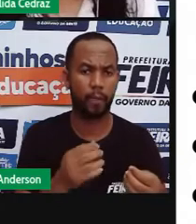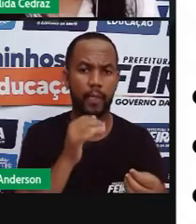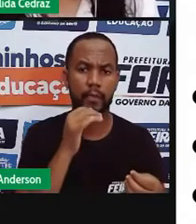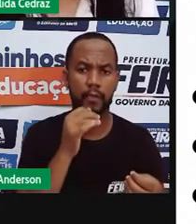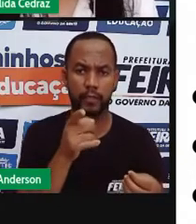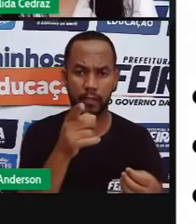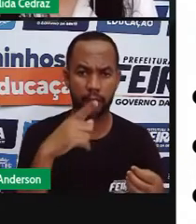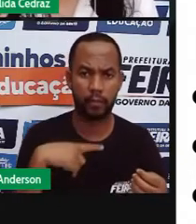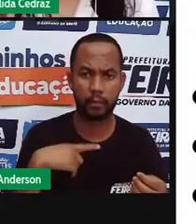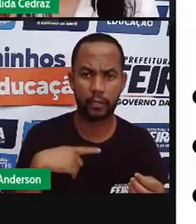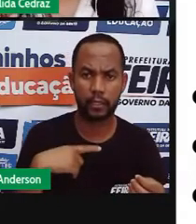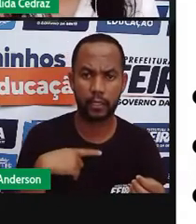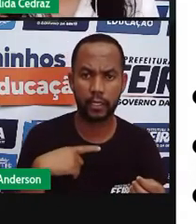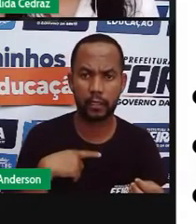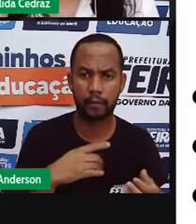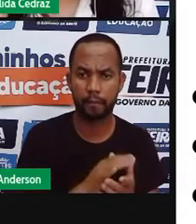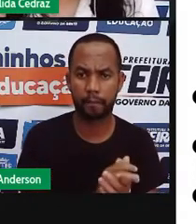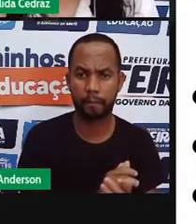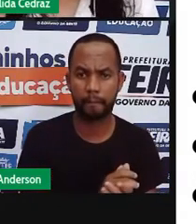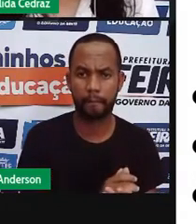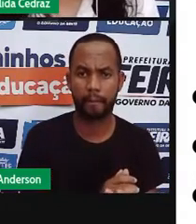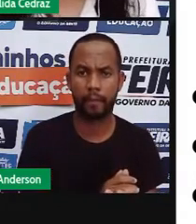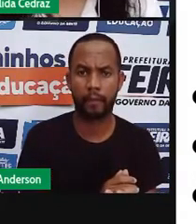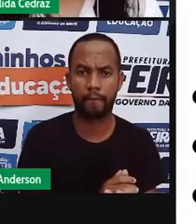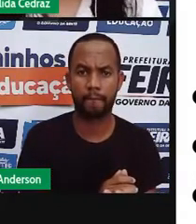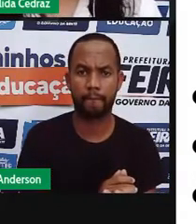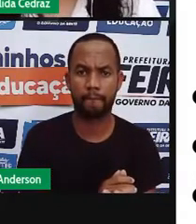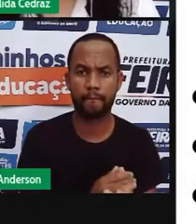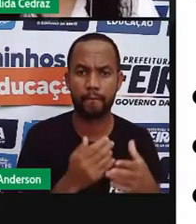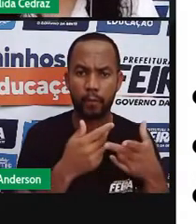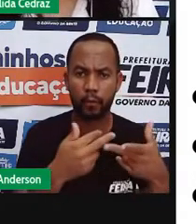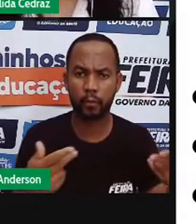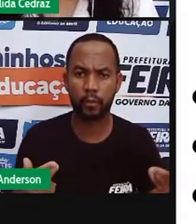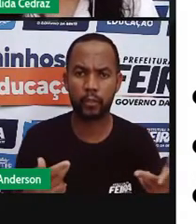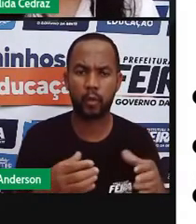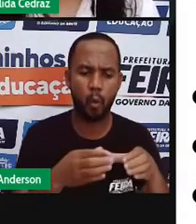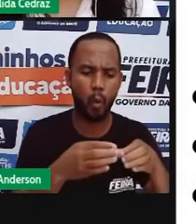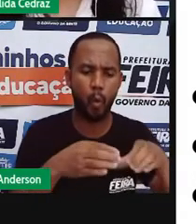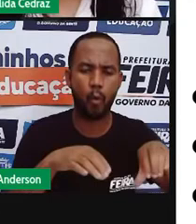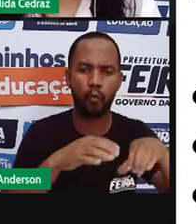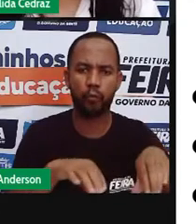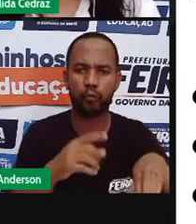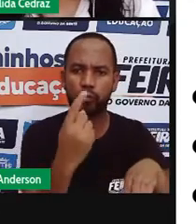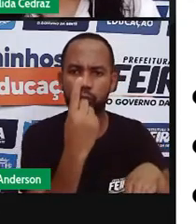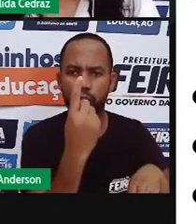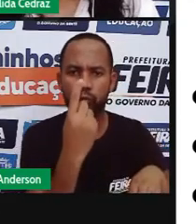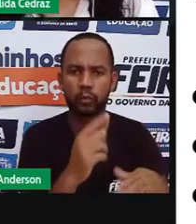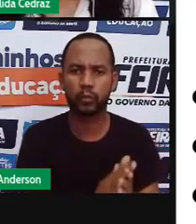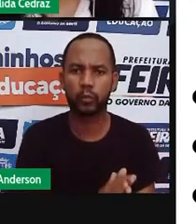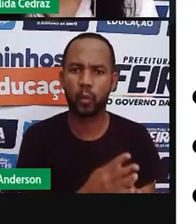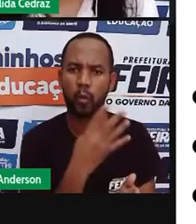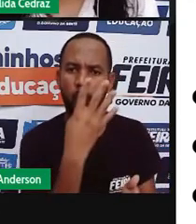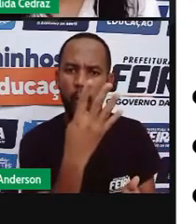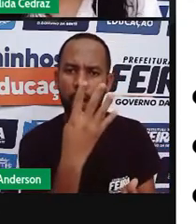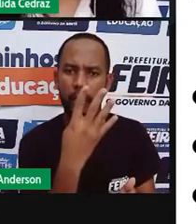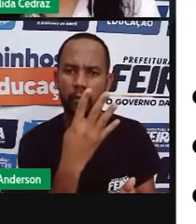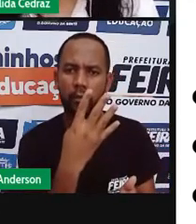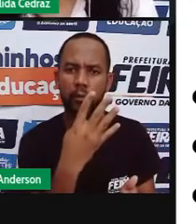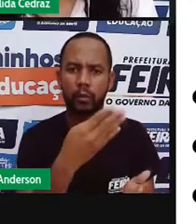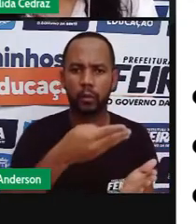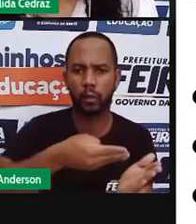receita tem bem assim, ingredientes um ovo pequeno, quatro colheres de leite,